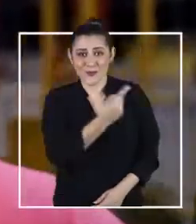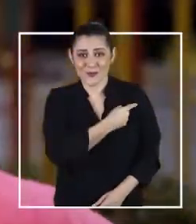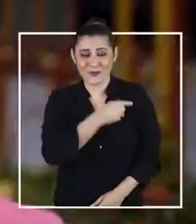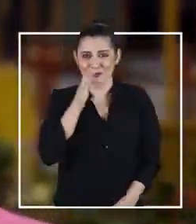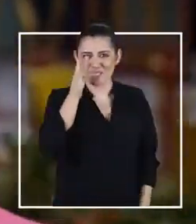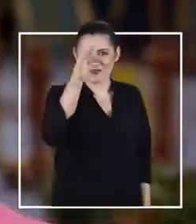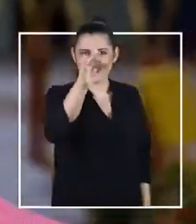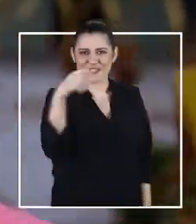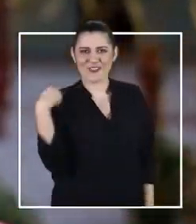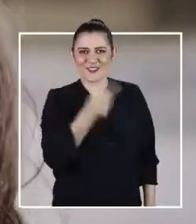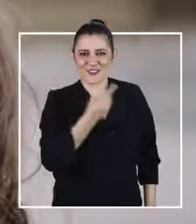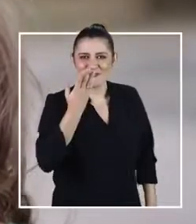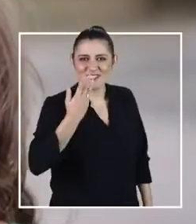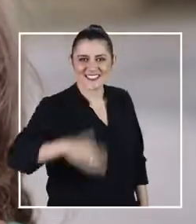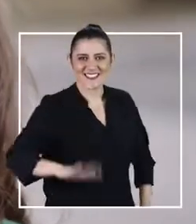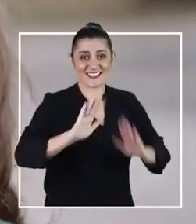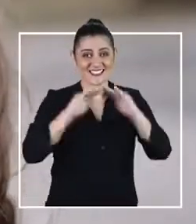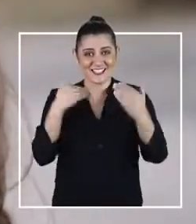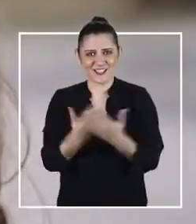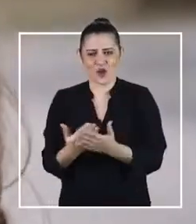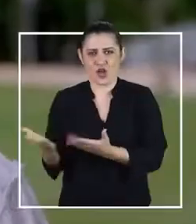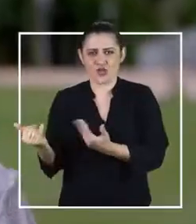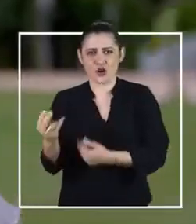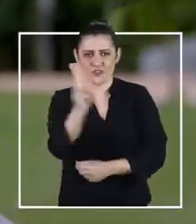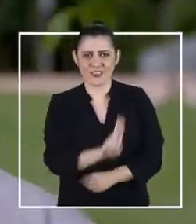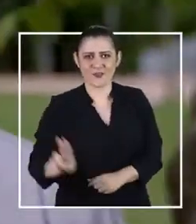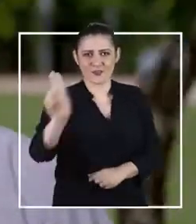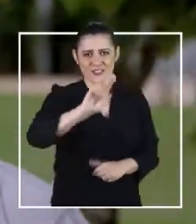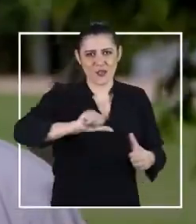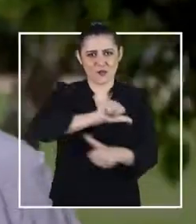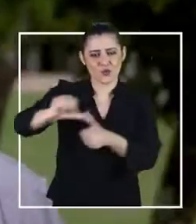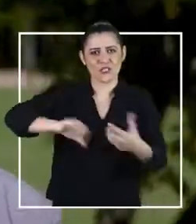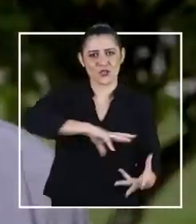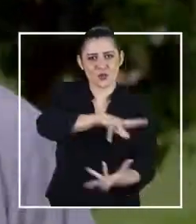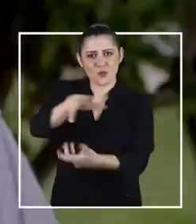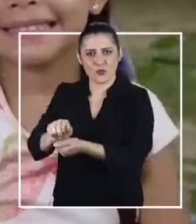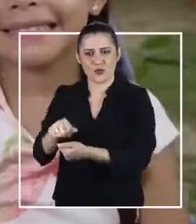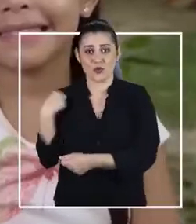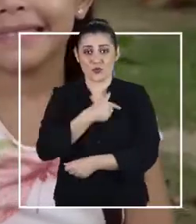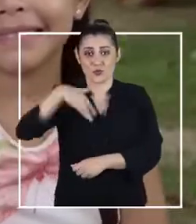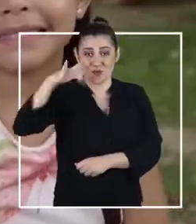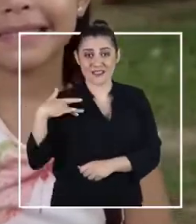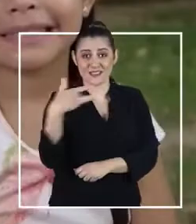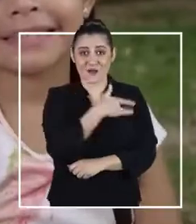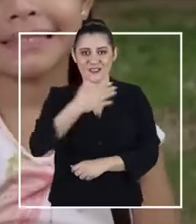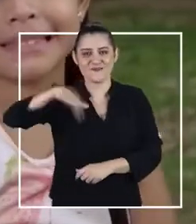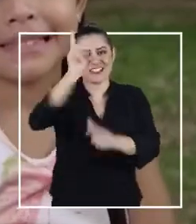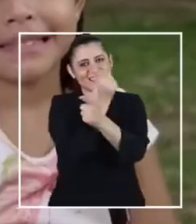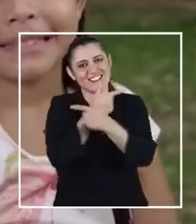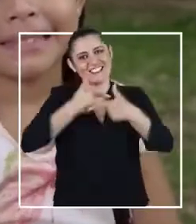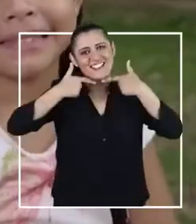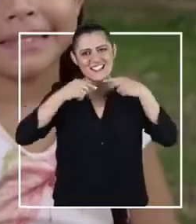Nós somos o futuro. Somos crianças na escola. Jovem na universidade, mudando o mundo. Somos mais saúde.